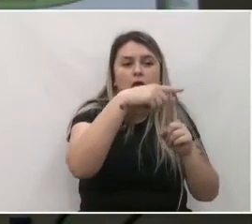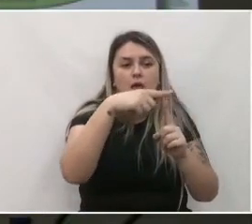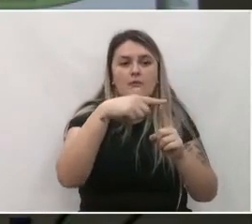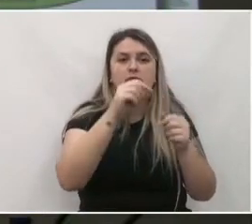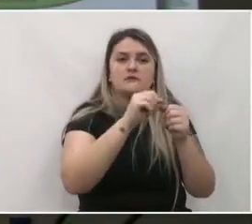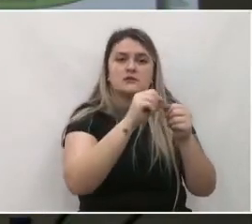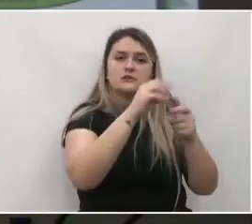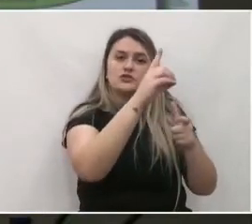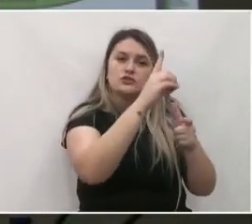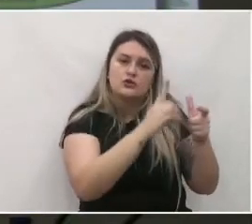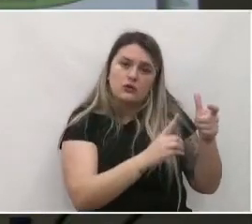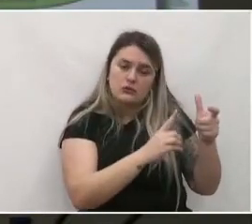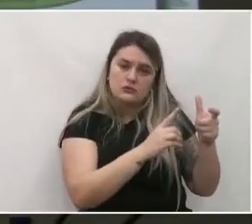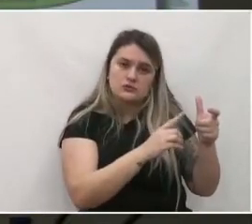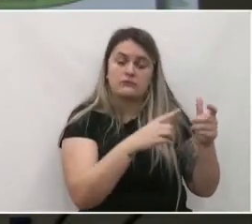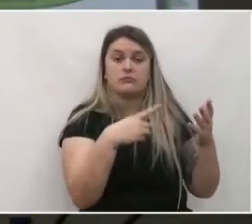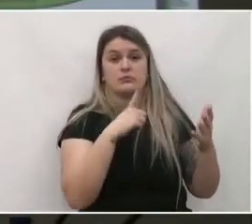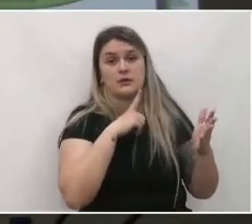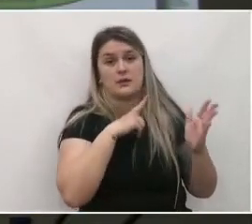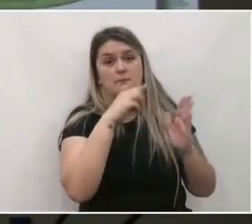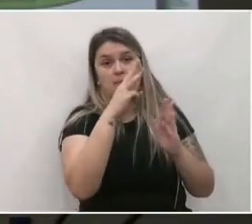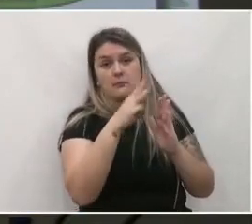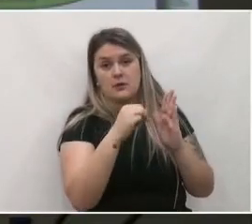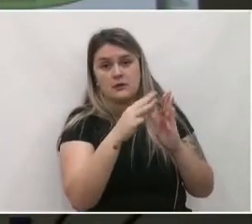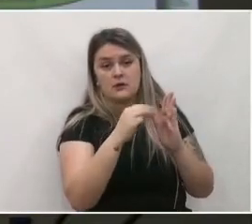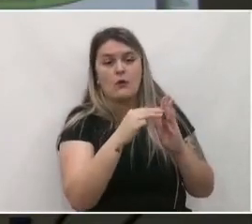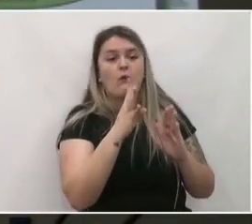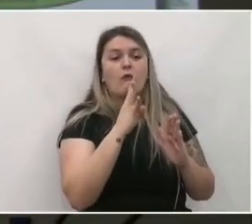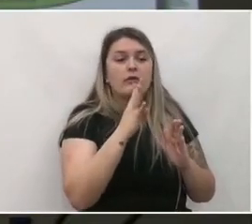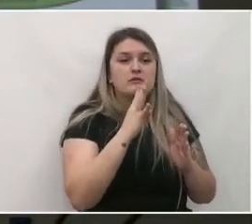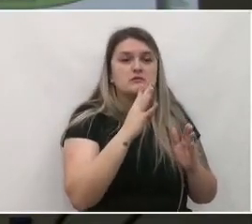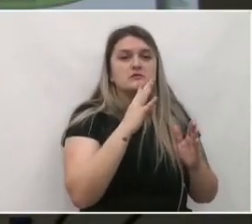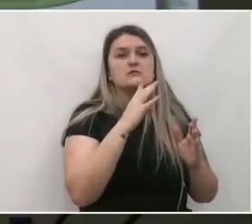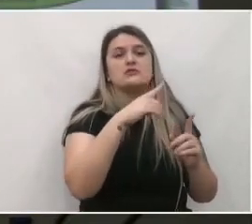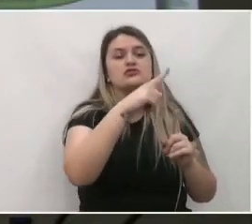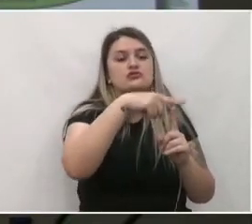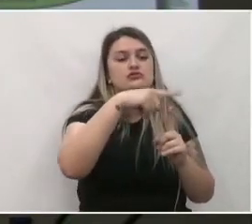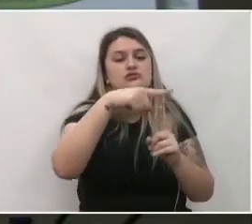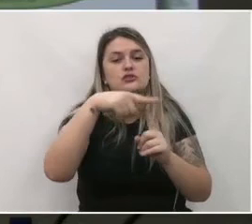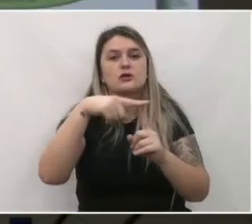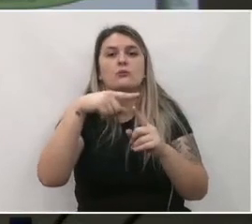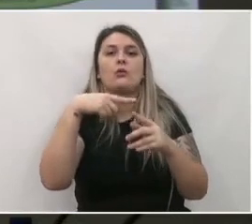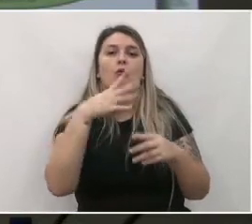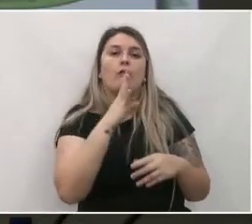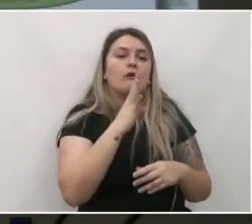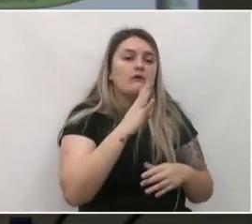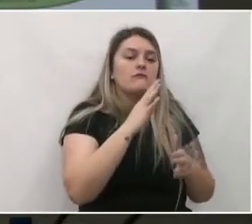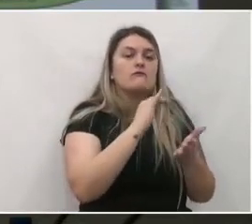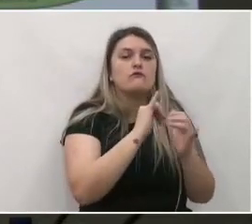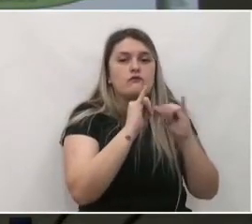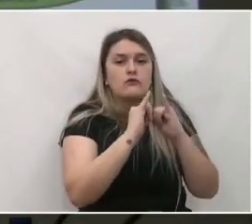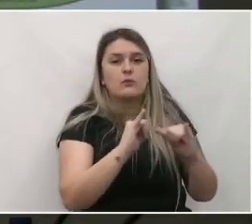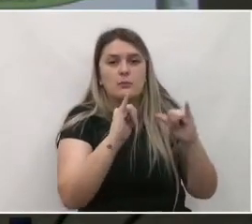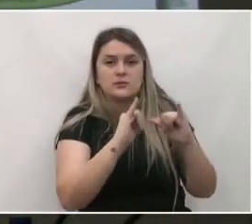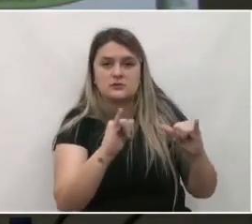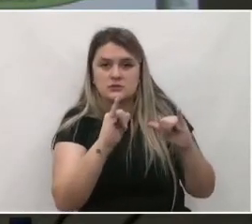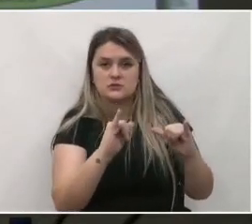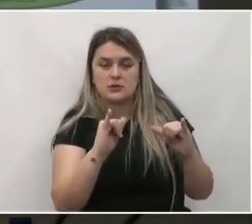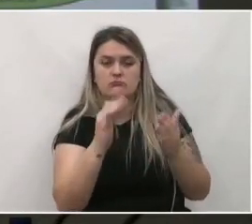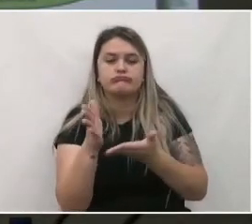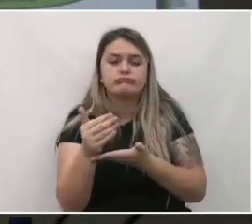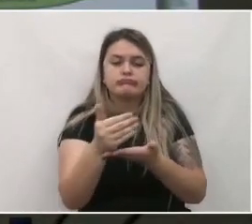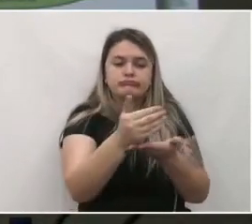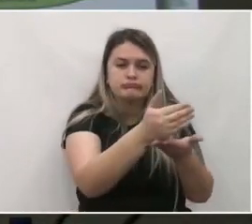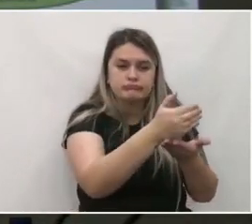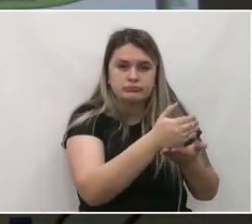diagnóstico então a gente tem metodologias para poder identificar cada um dos dados que a gente tem que levantar para esse diagnóstico